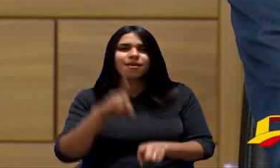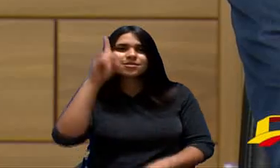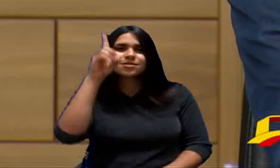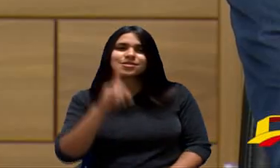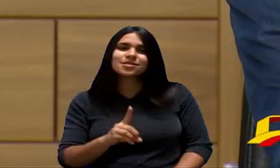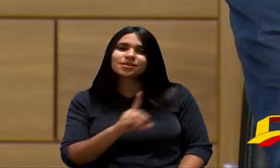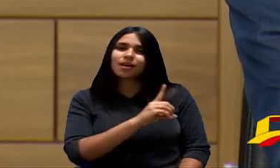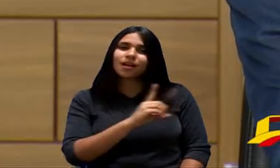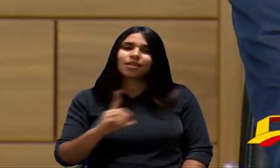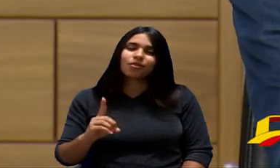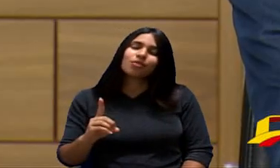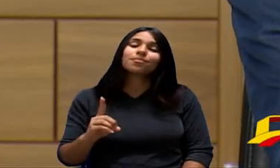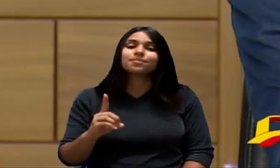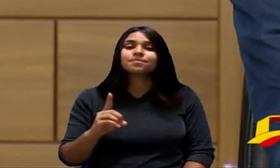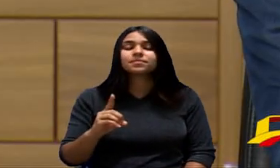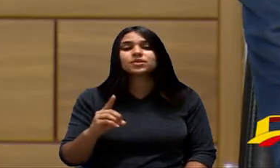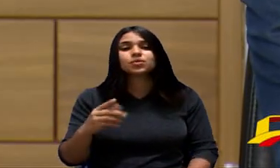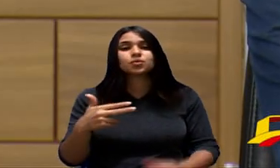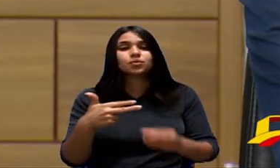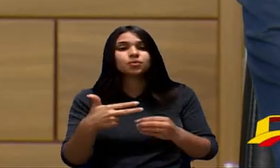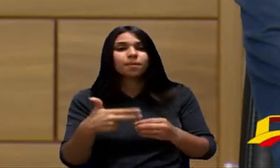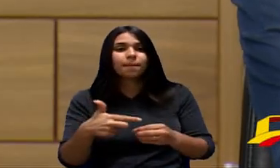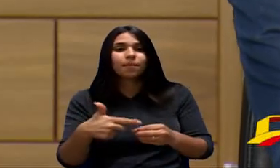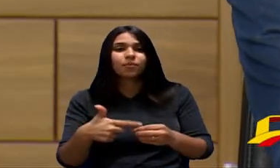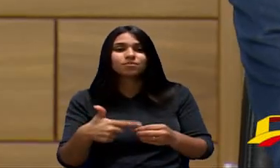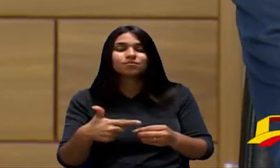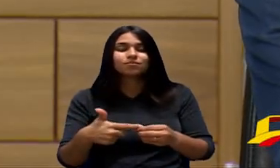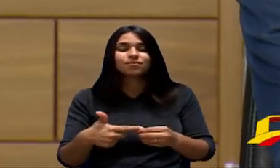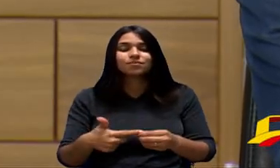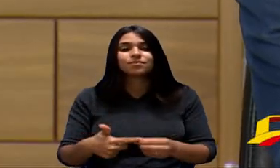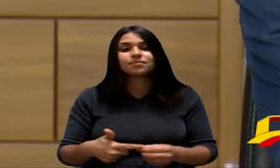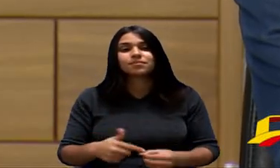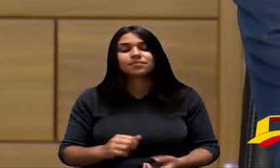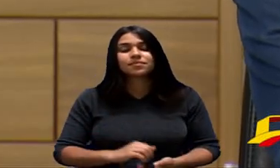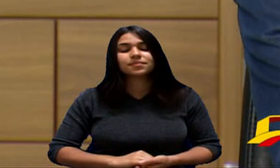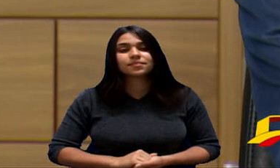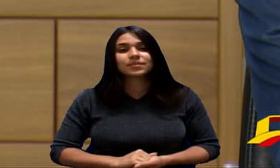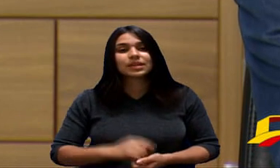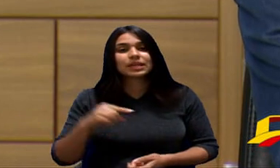Empregados De Postos De Combustível E Logo Em Seguida O Presidente Do Sindicato